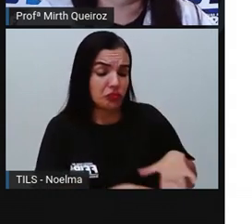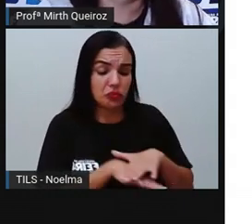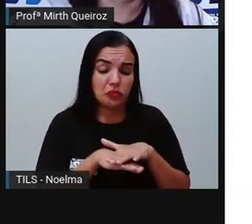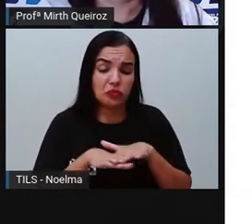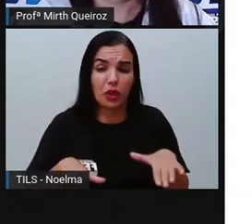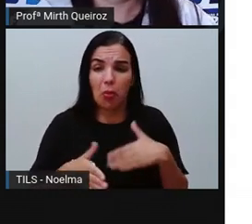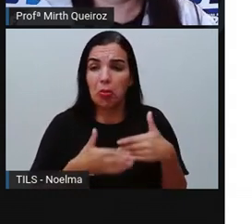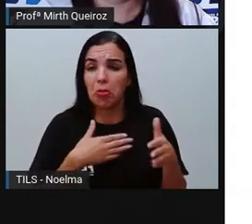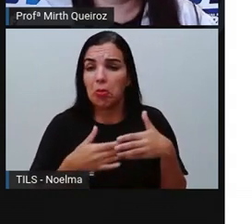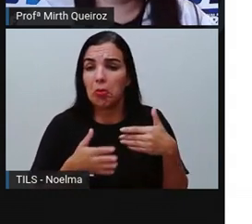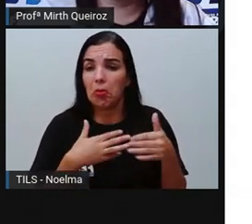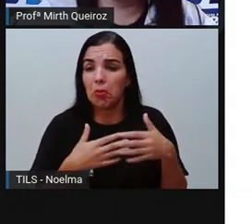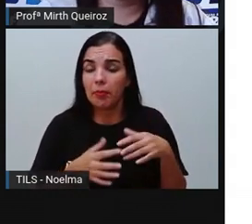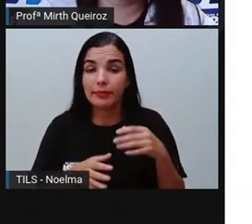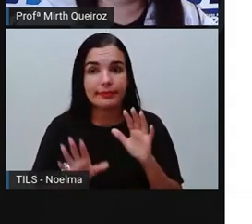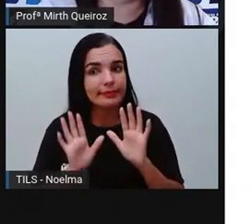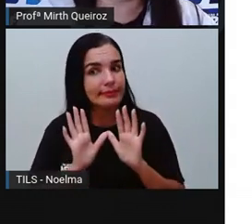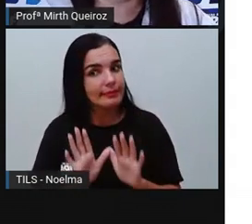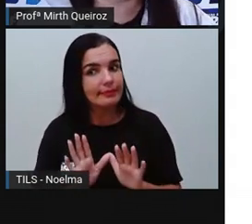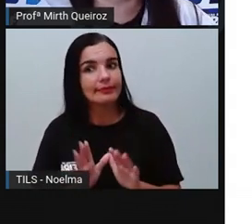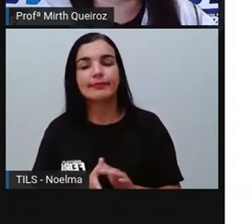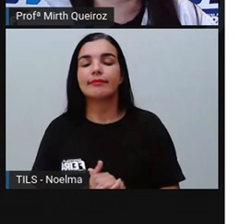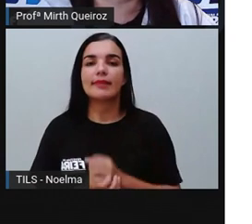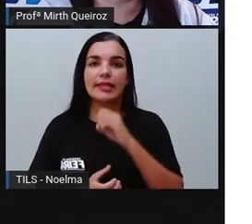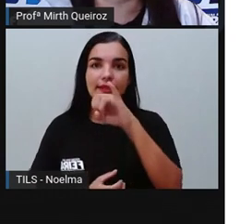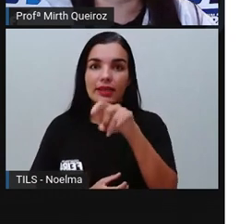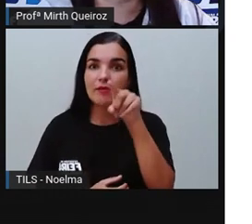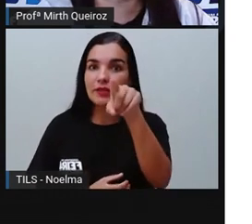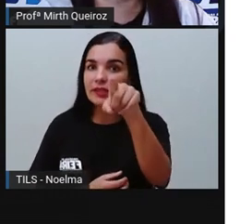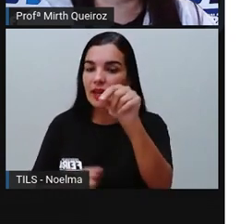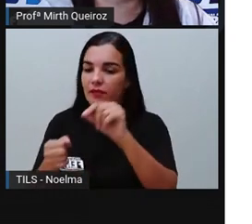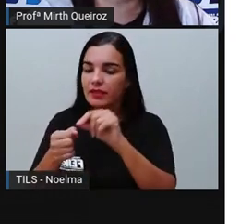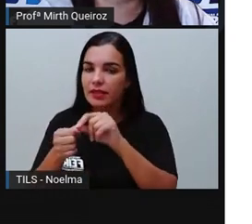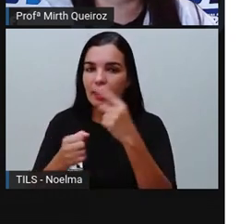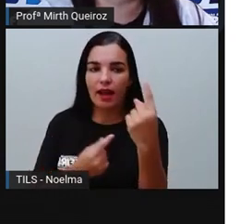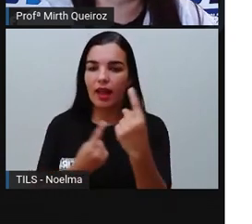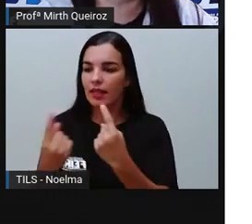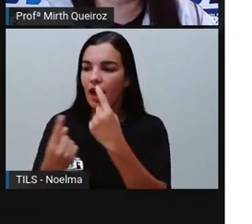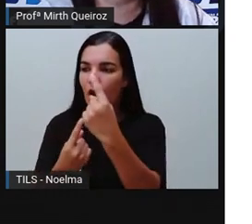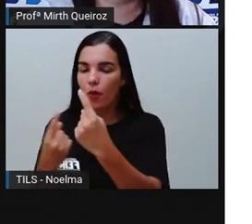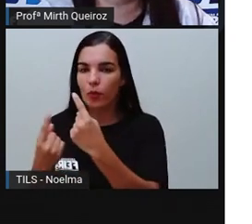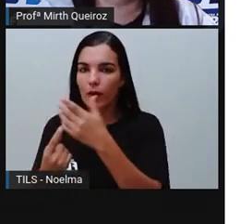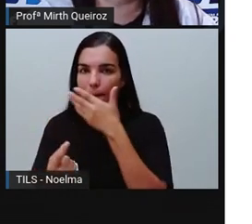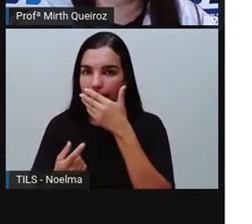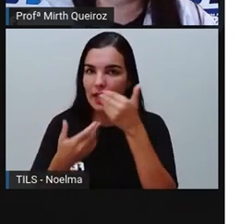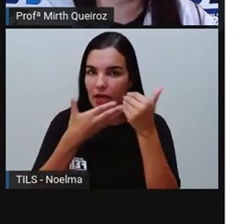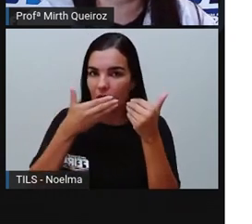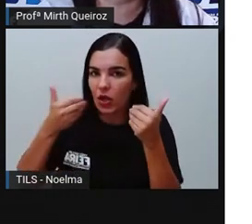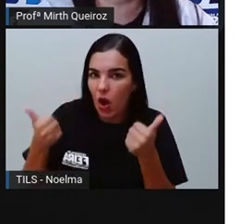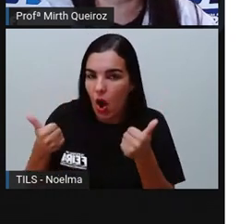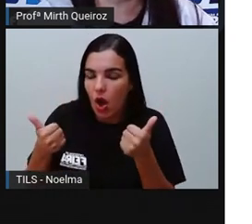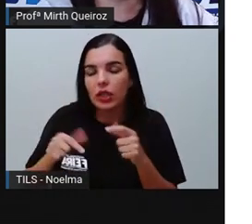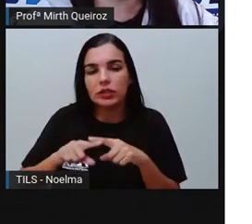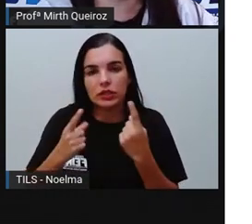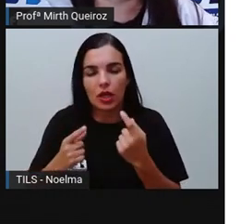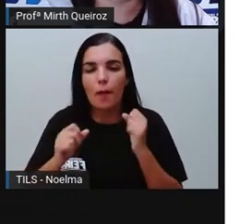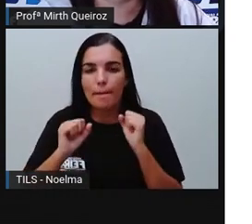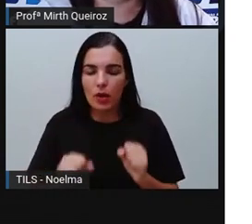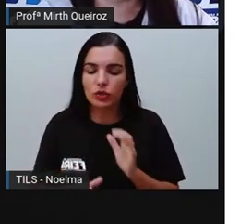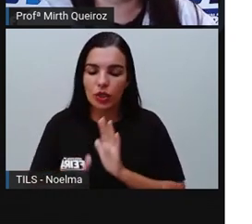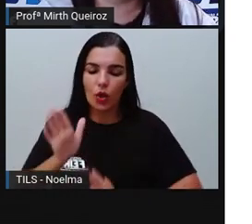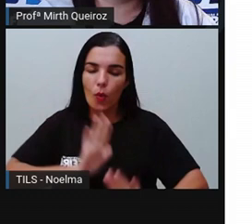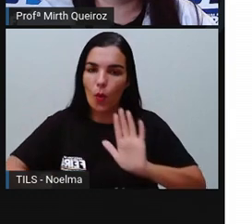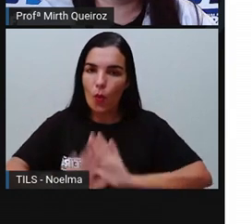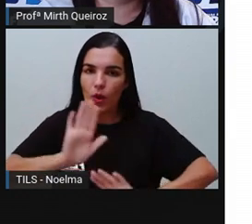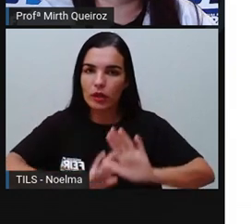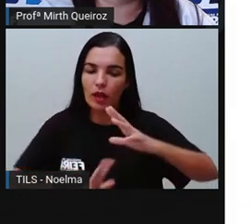jogar. Engano seu. Se cada um fizer a sua parte, tudo vai acontecer da melhor forma possível. A gente vai conseguir cuidar aí